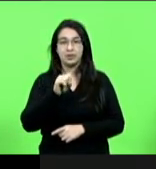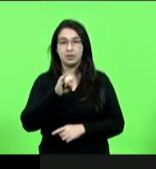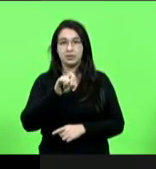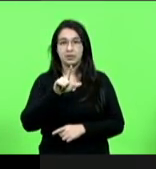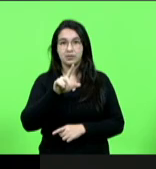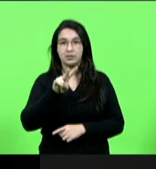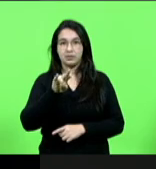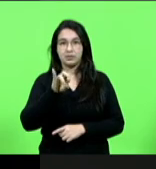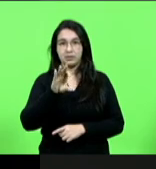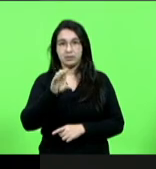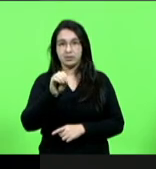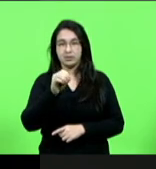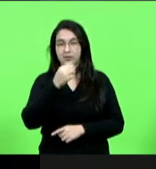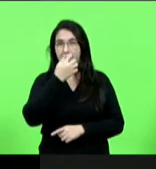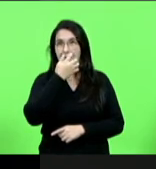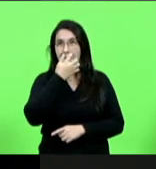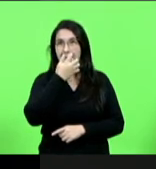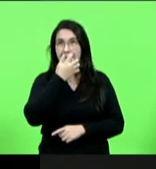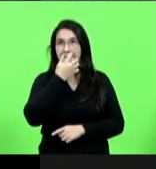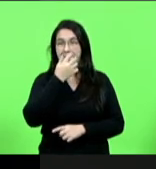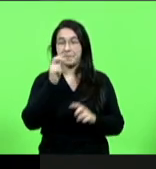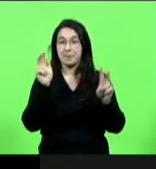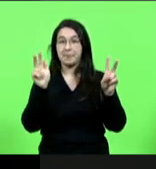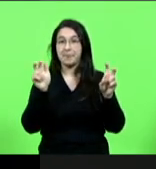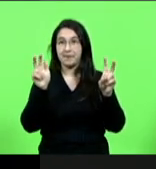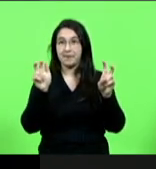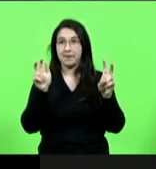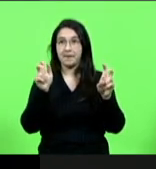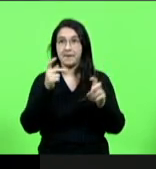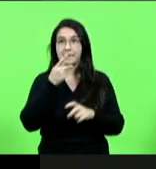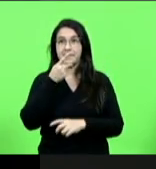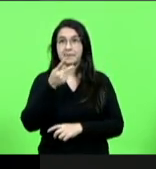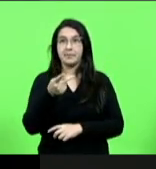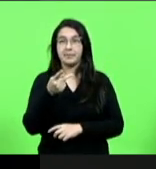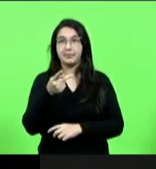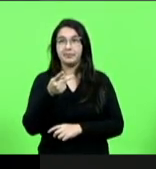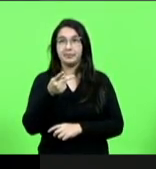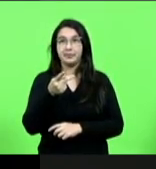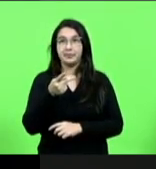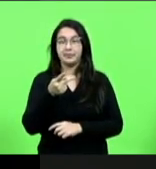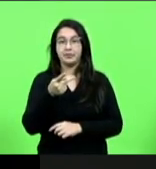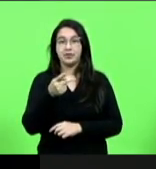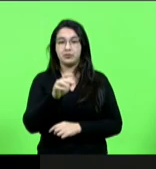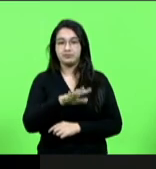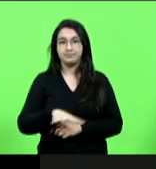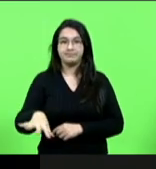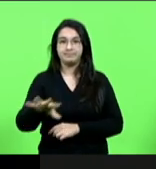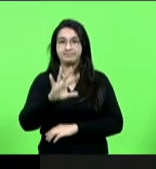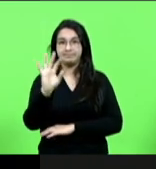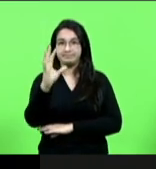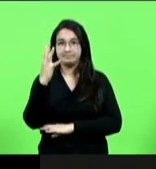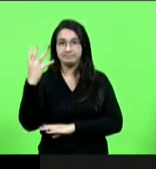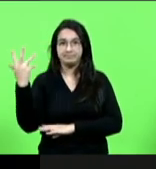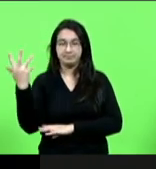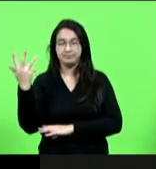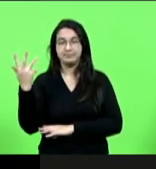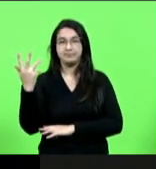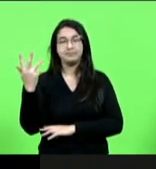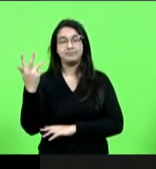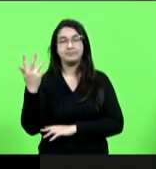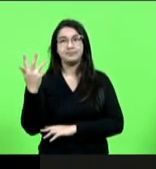sobre a questão ambiental a nossa questão